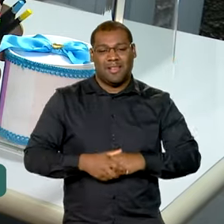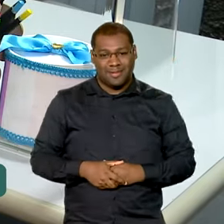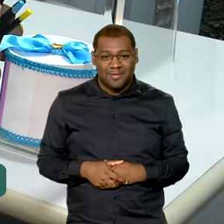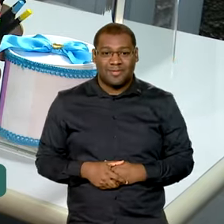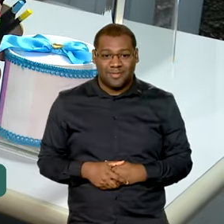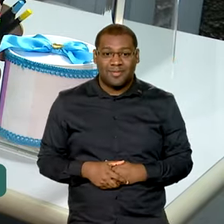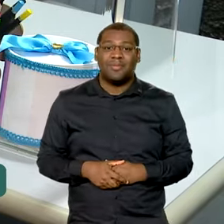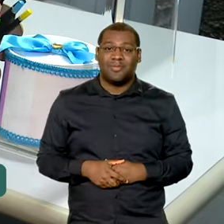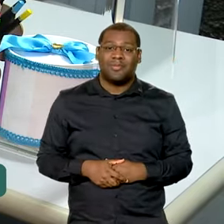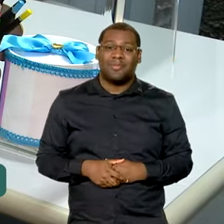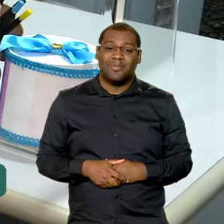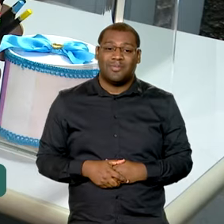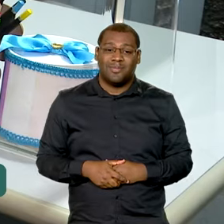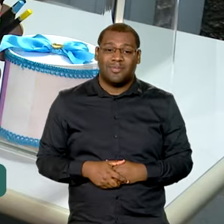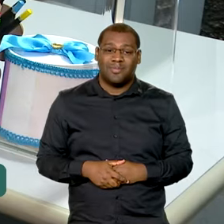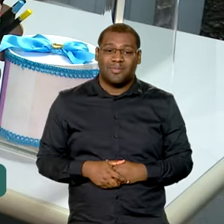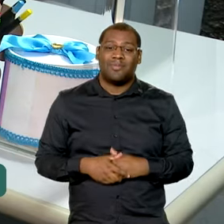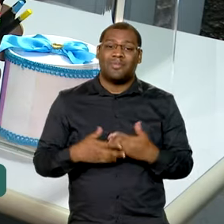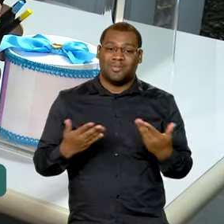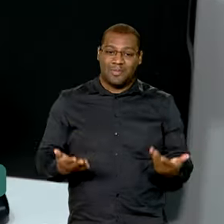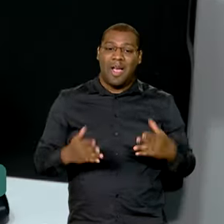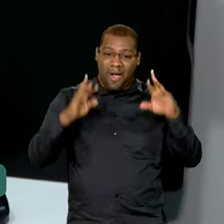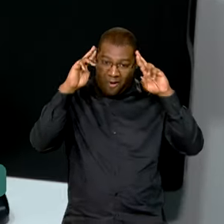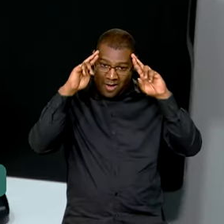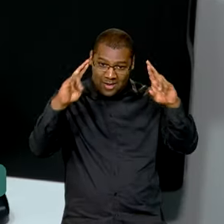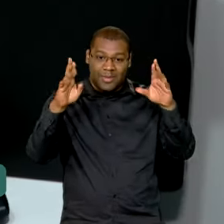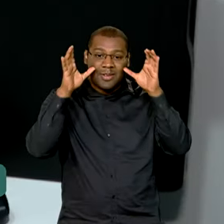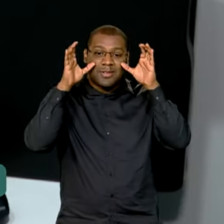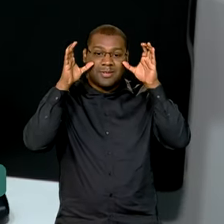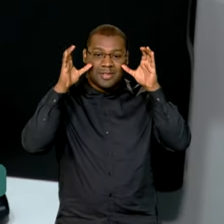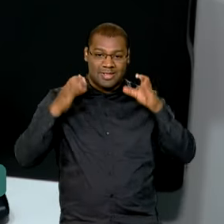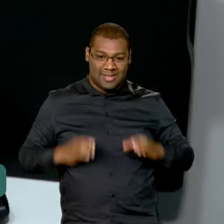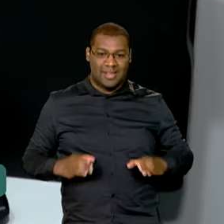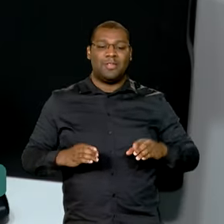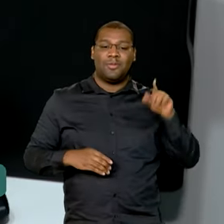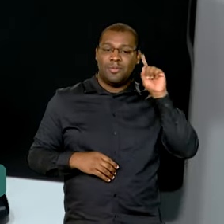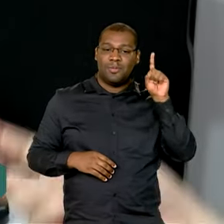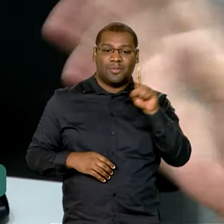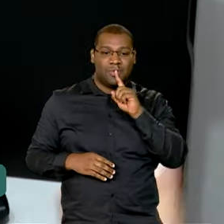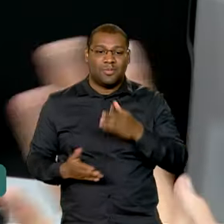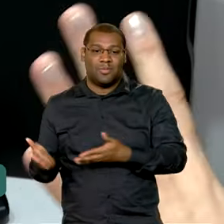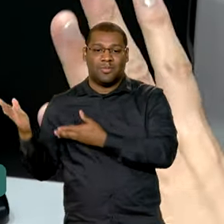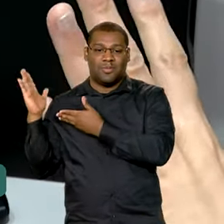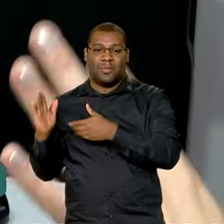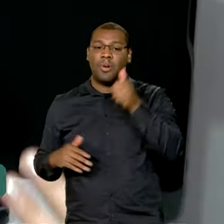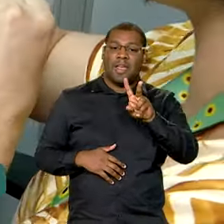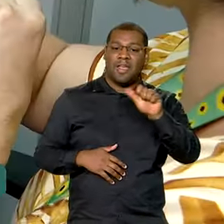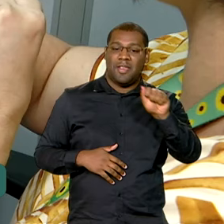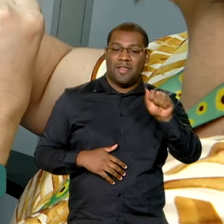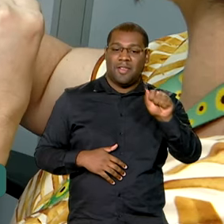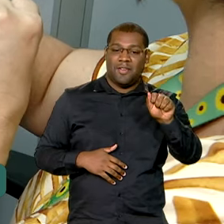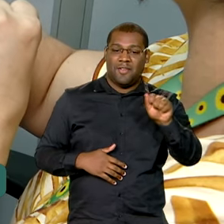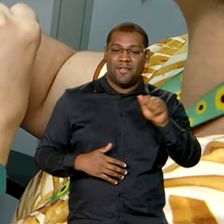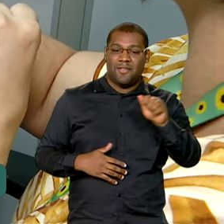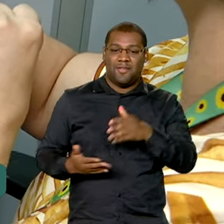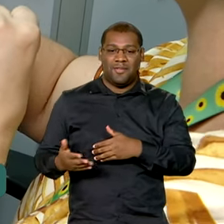se sentem realmente cidadãos. A assistente social, Ilva Coen, também integra a equipe.